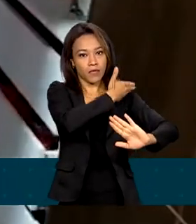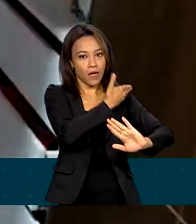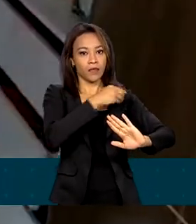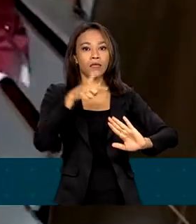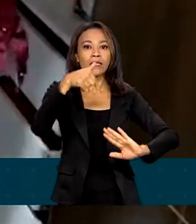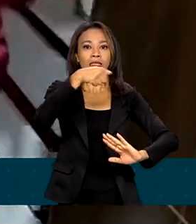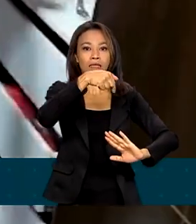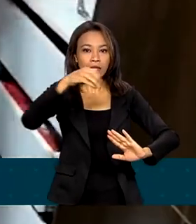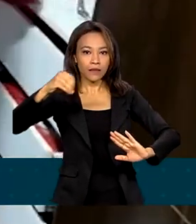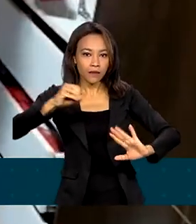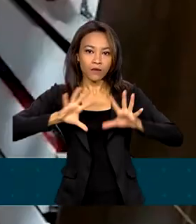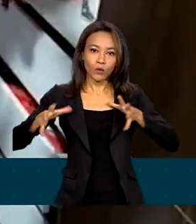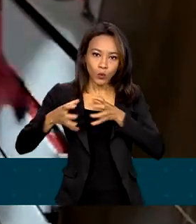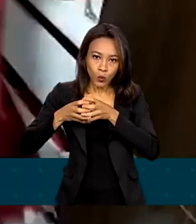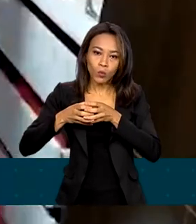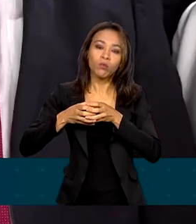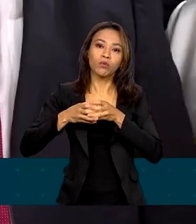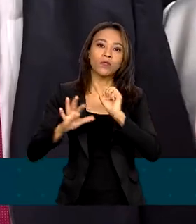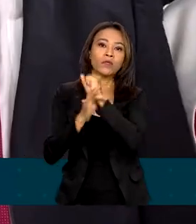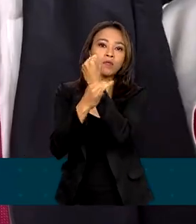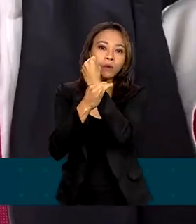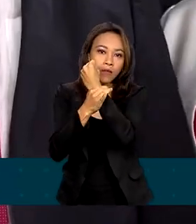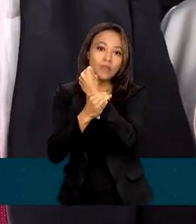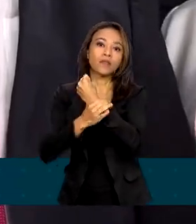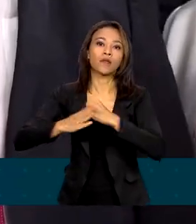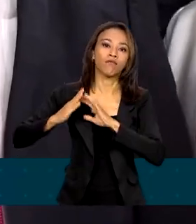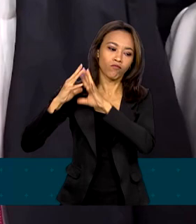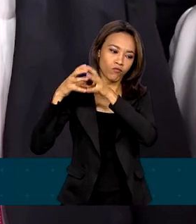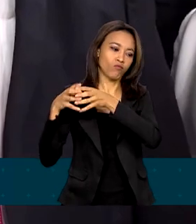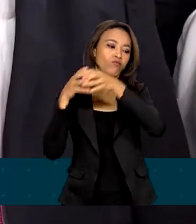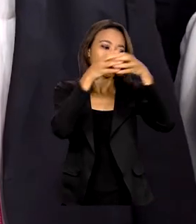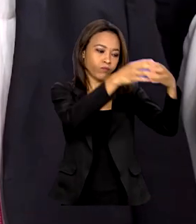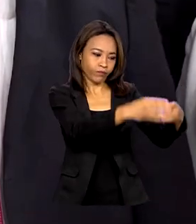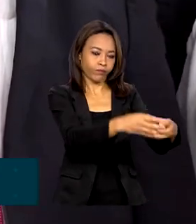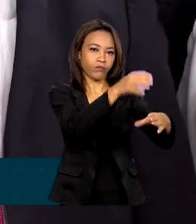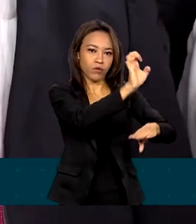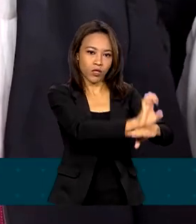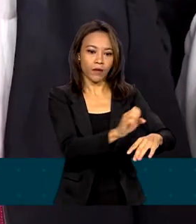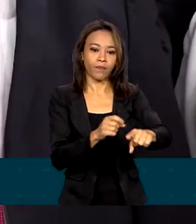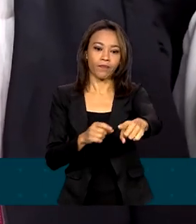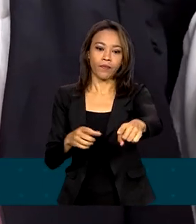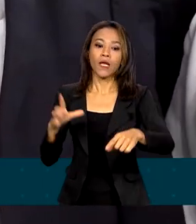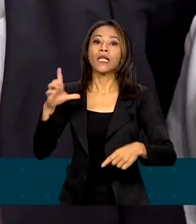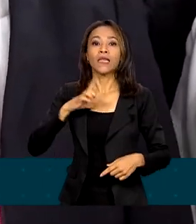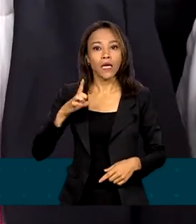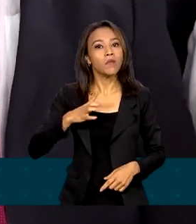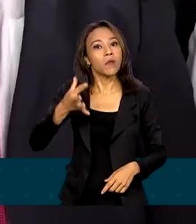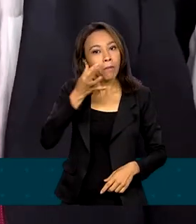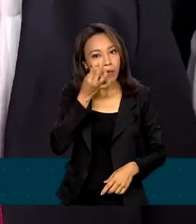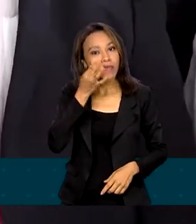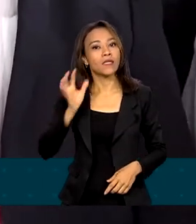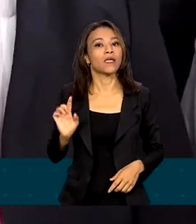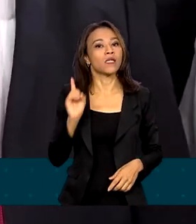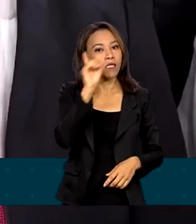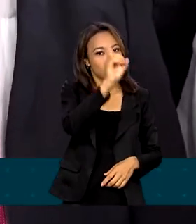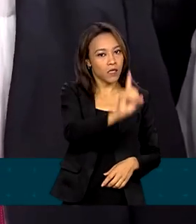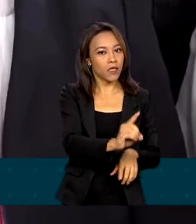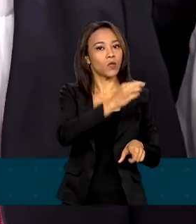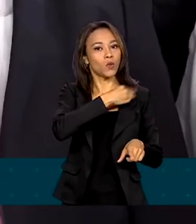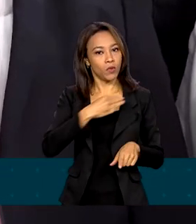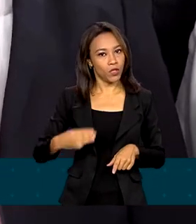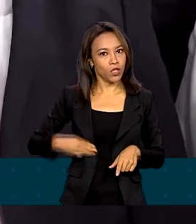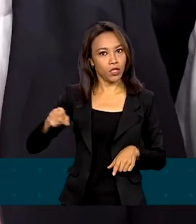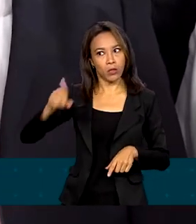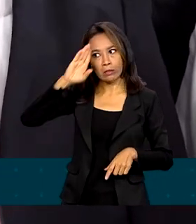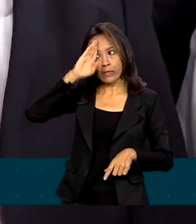federais estão no Rio Grande do Norte. Temos, portanto, exatamente a presença do ministro, a maior autoridade na área